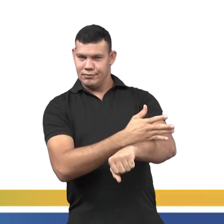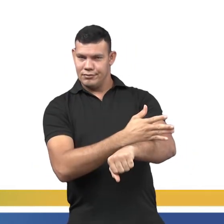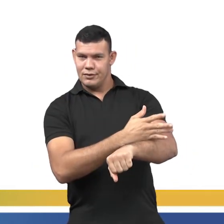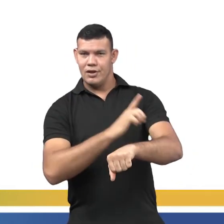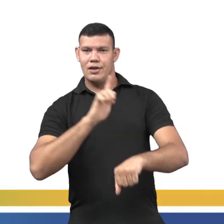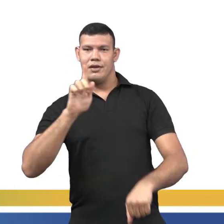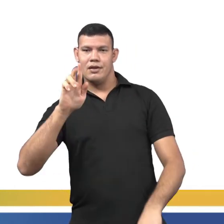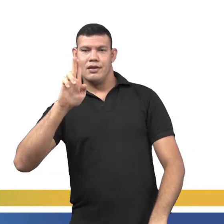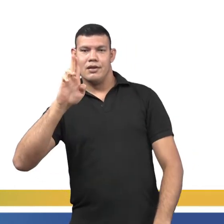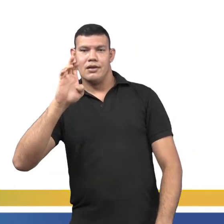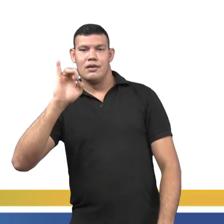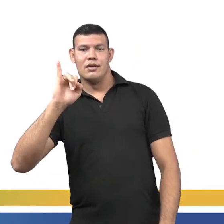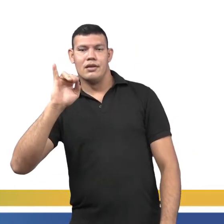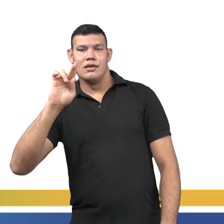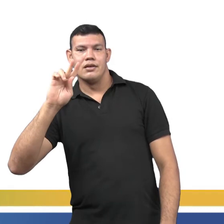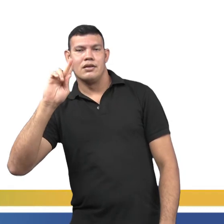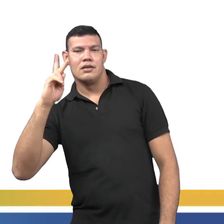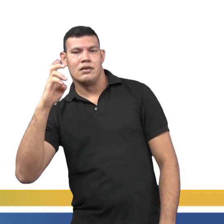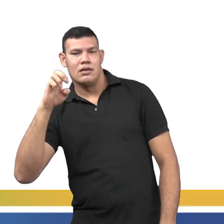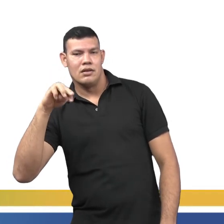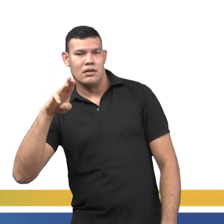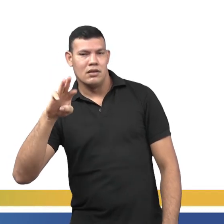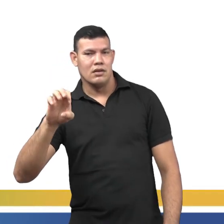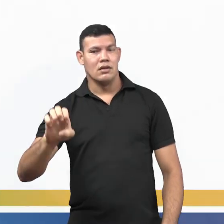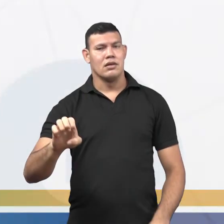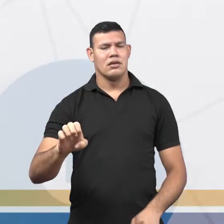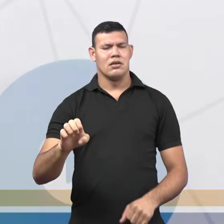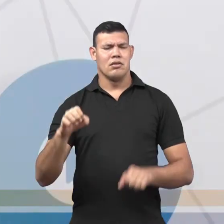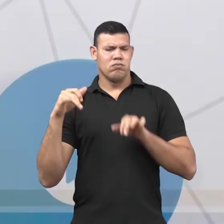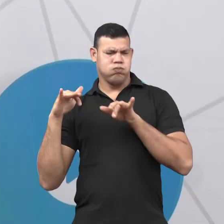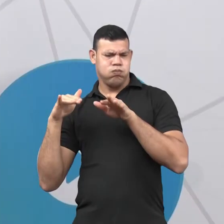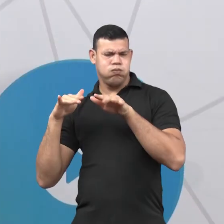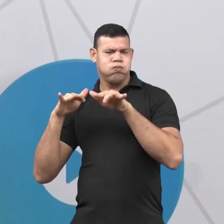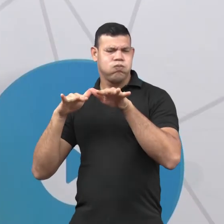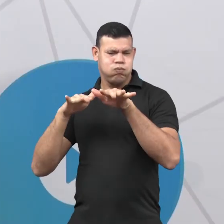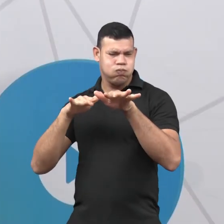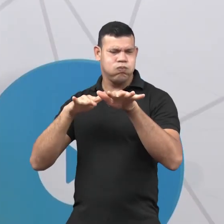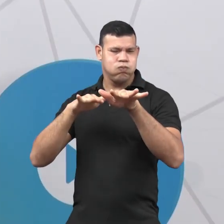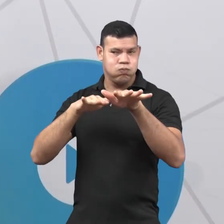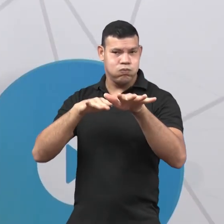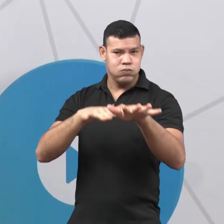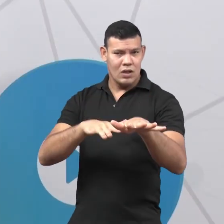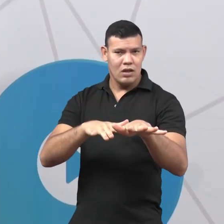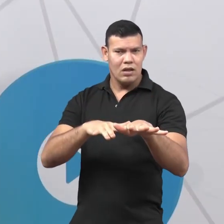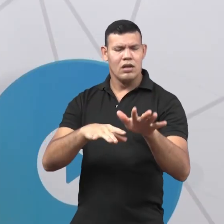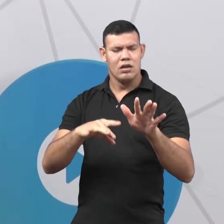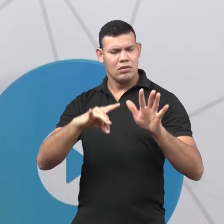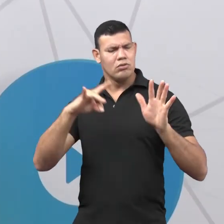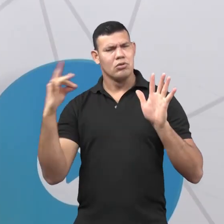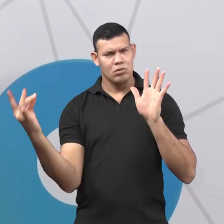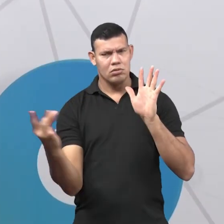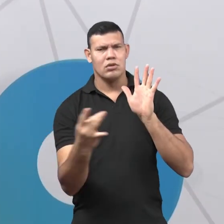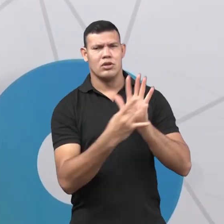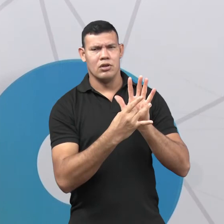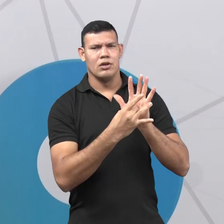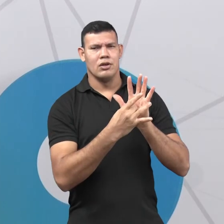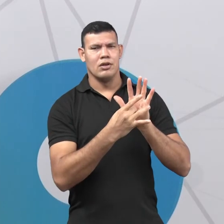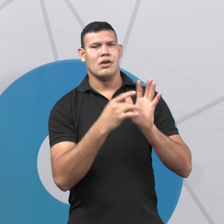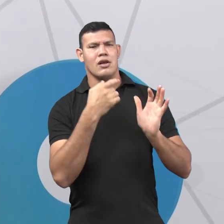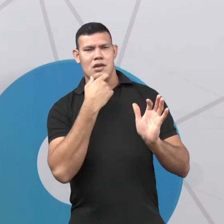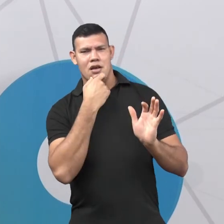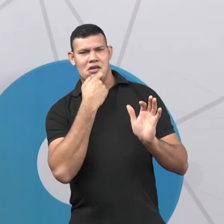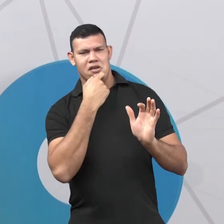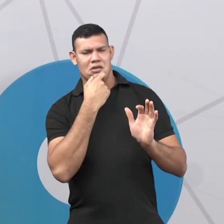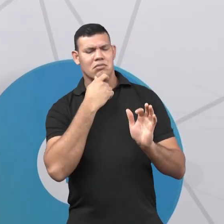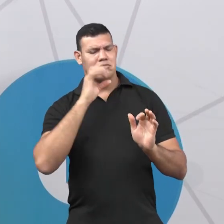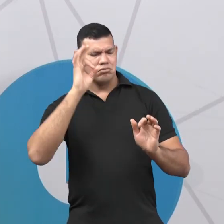invadiu a Inglaterra, que ele era francês e que ele instituiu a língua francesa como idioma oficial da Inglaterra. Então, nós